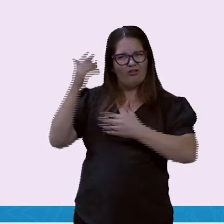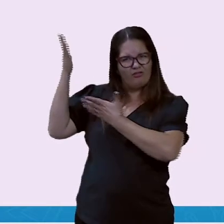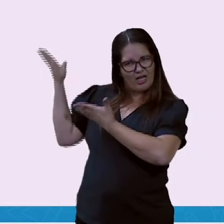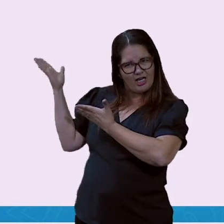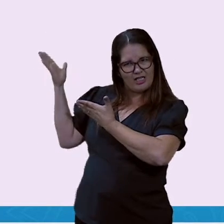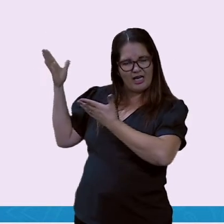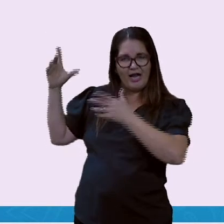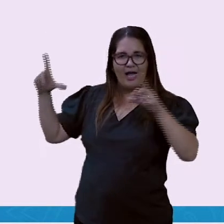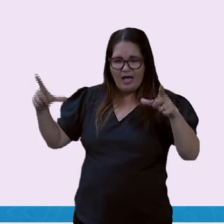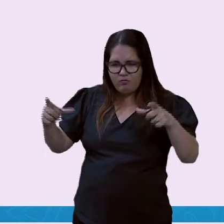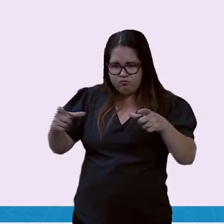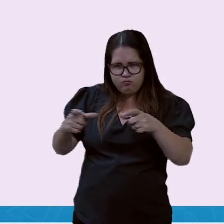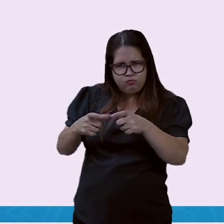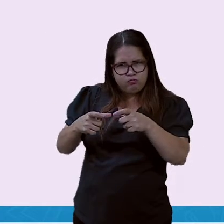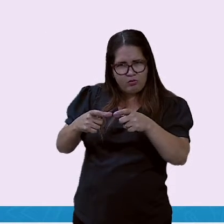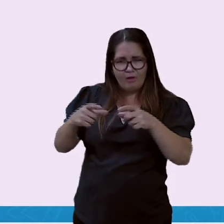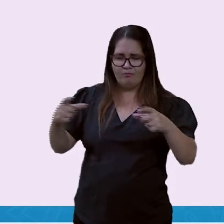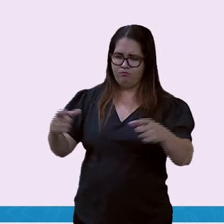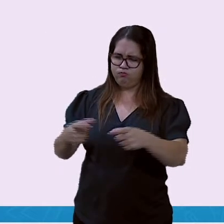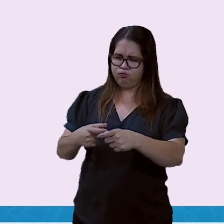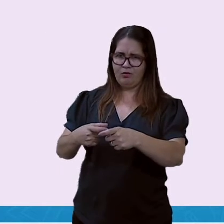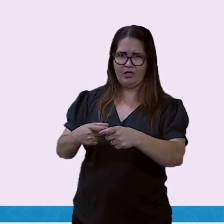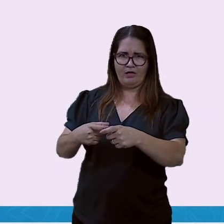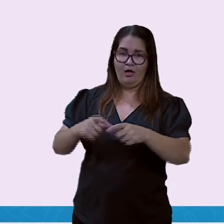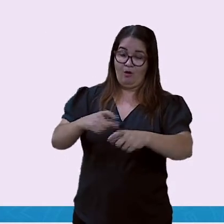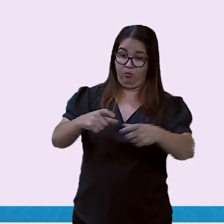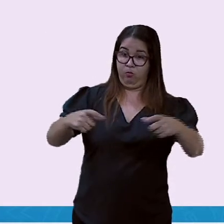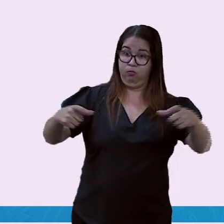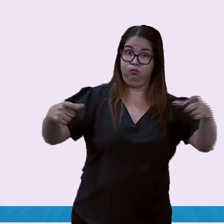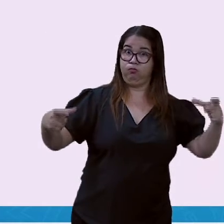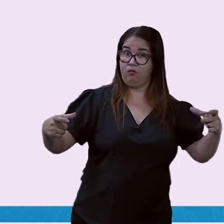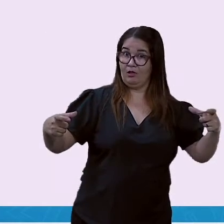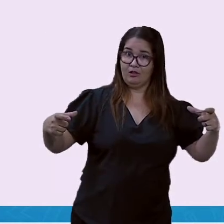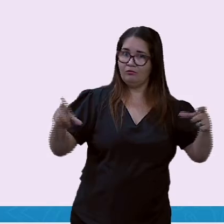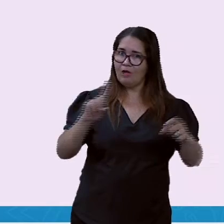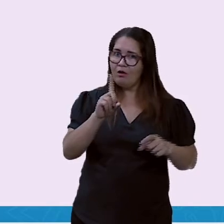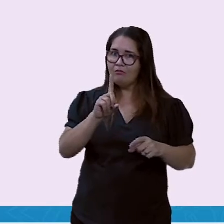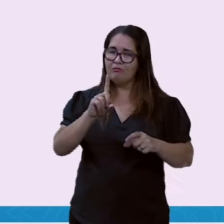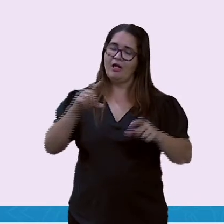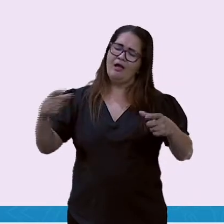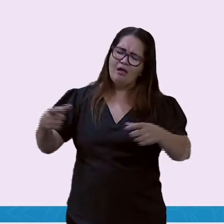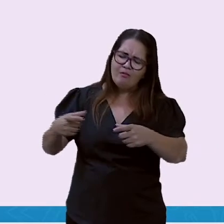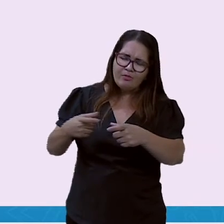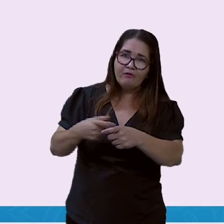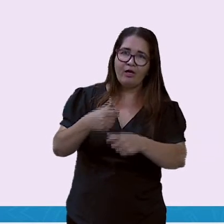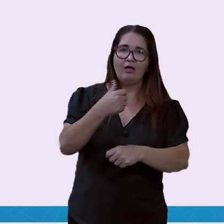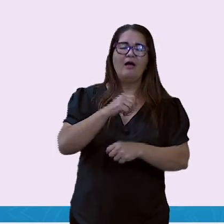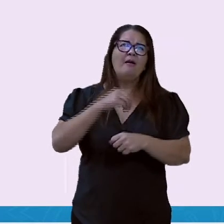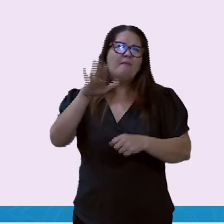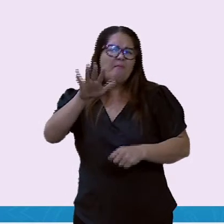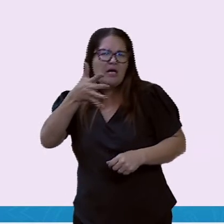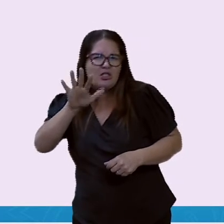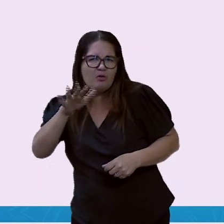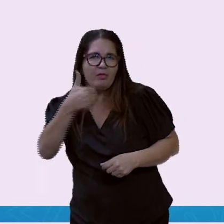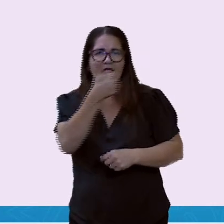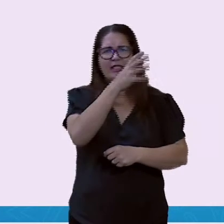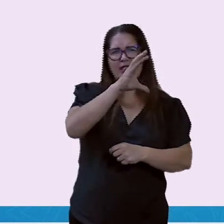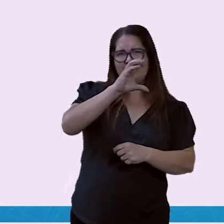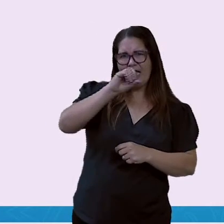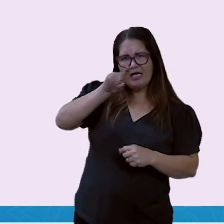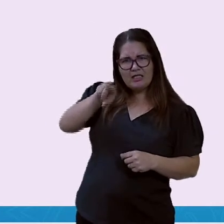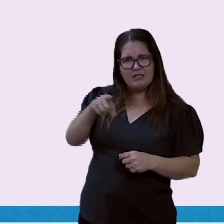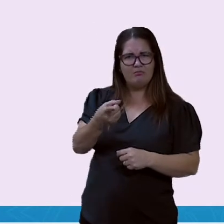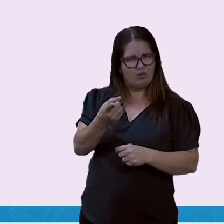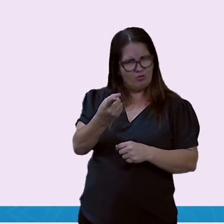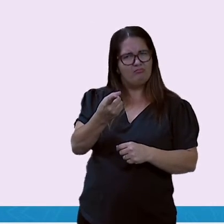Ele vem aí com capacidade para 10 mil espectadores, 10 mil torcedores. Relativamente